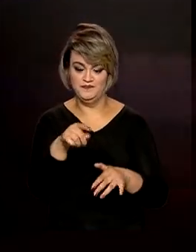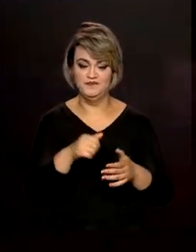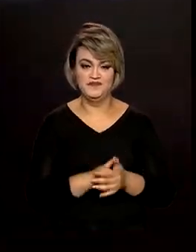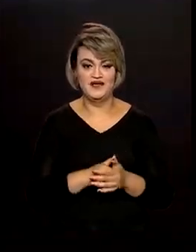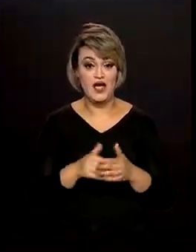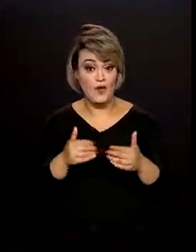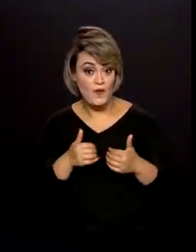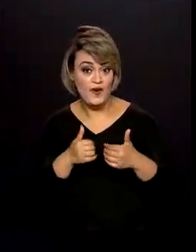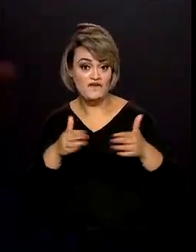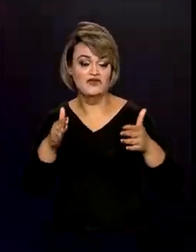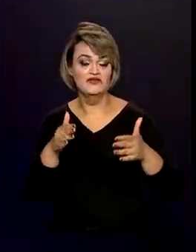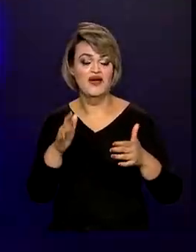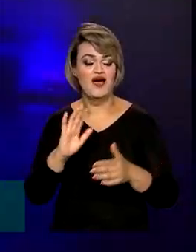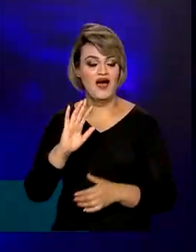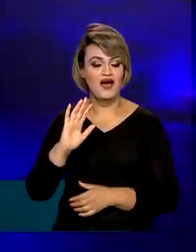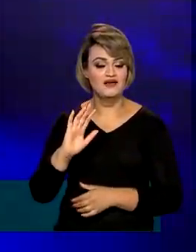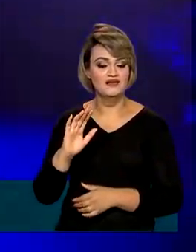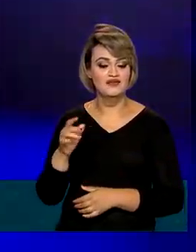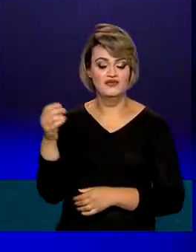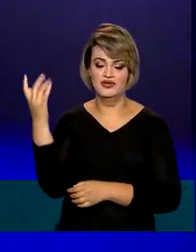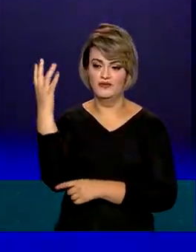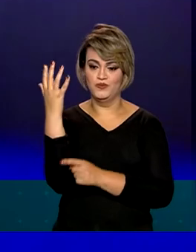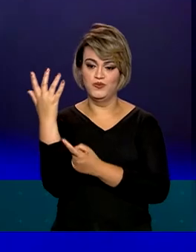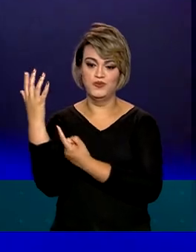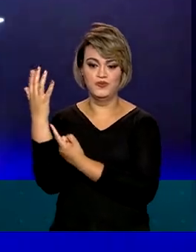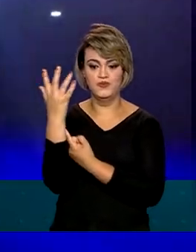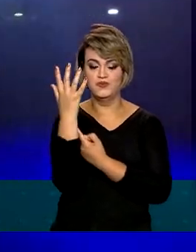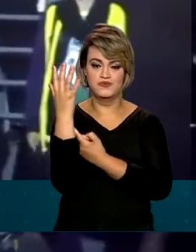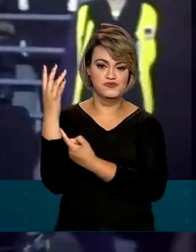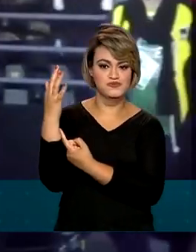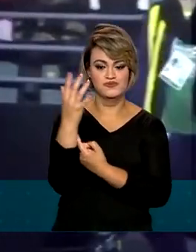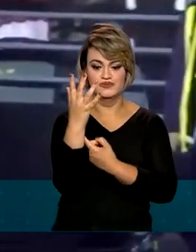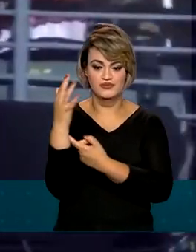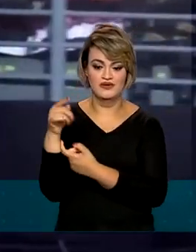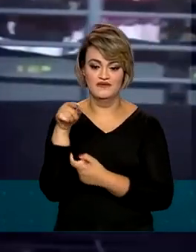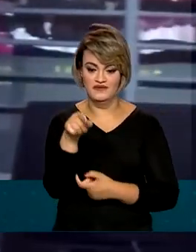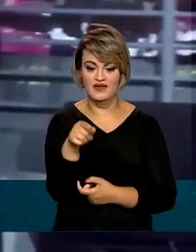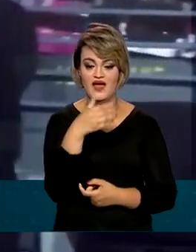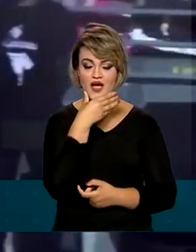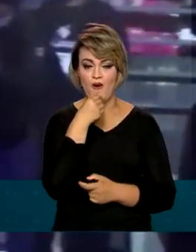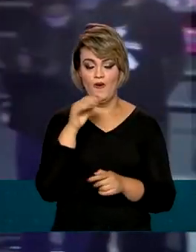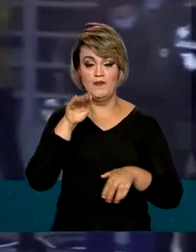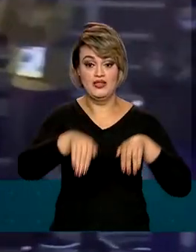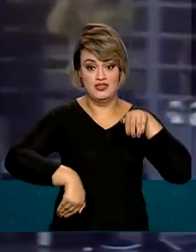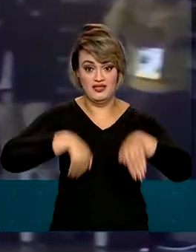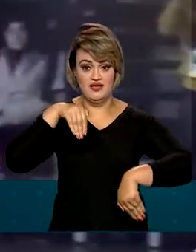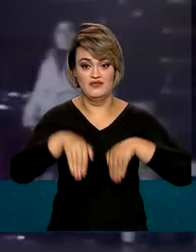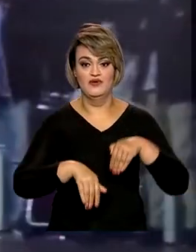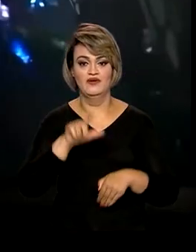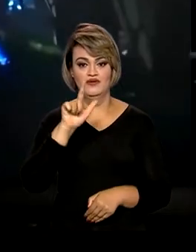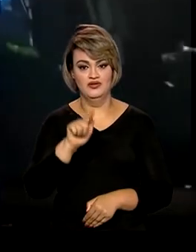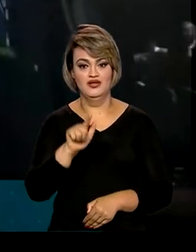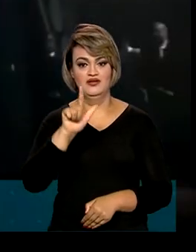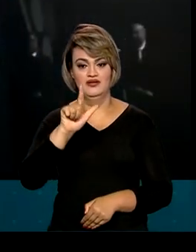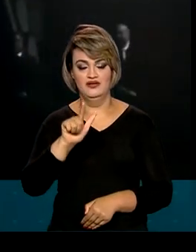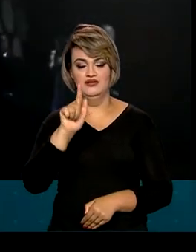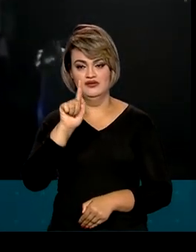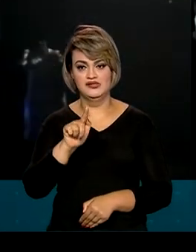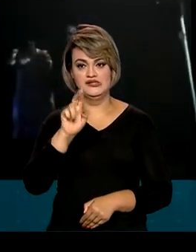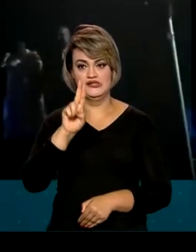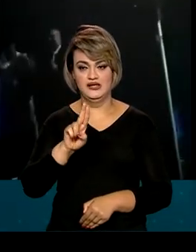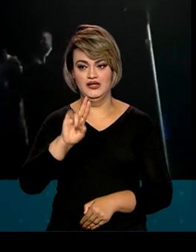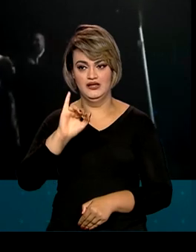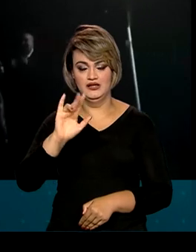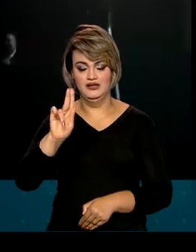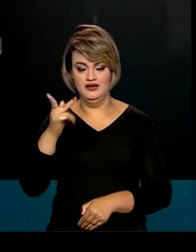mega-evento esportivo foi marcada pela chama da tocha surdo-olímpica, carregada pelo nadador Guilherme Maia. Ele que possui